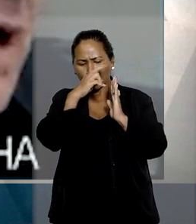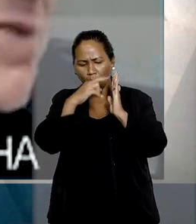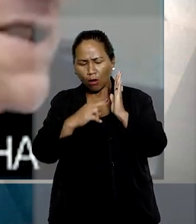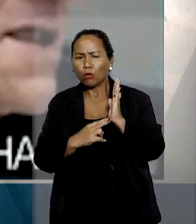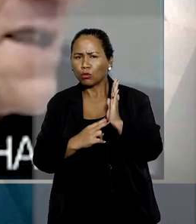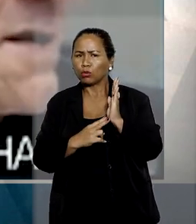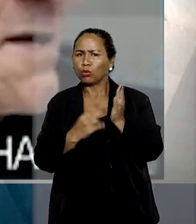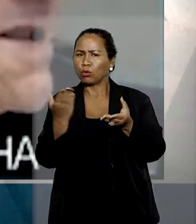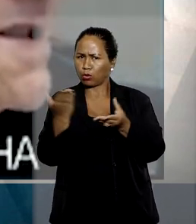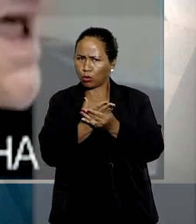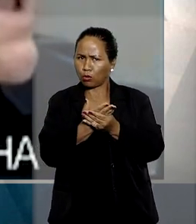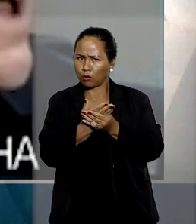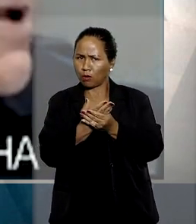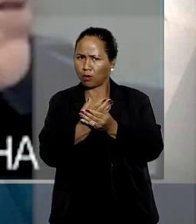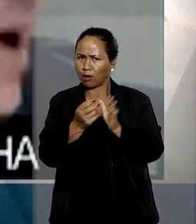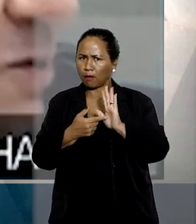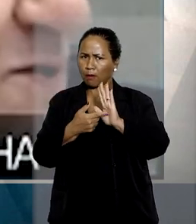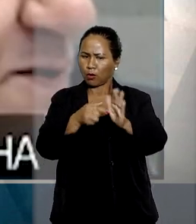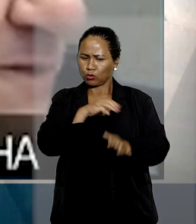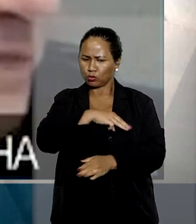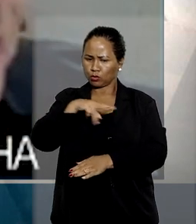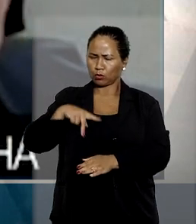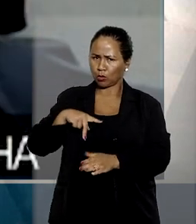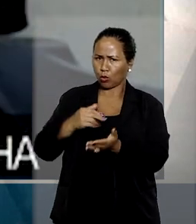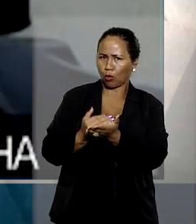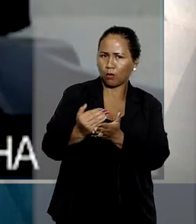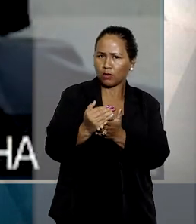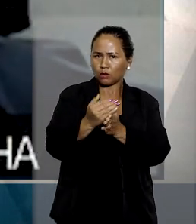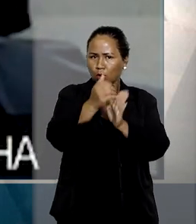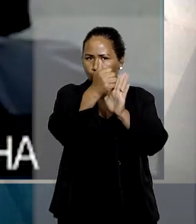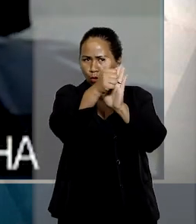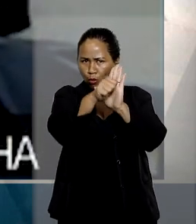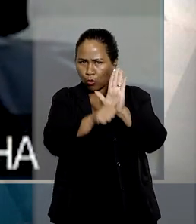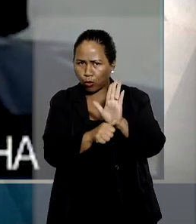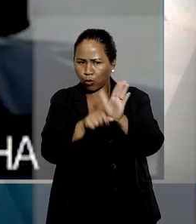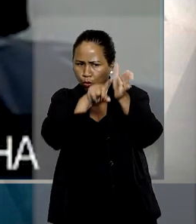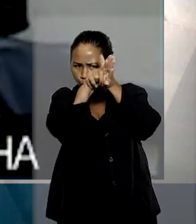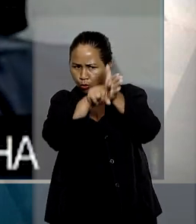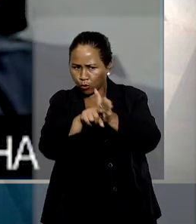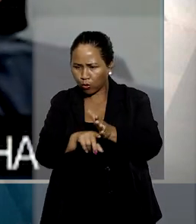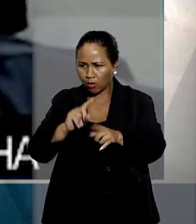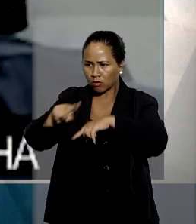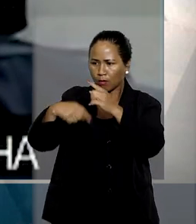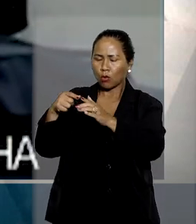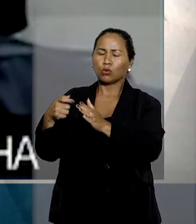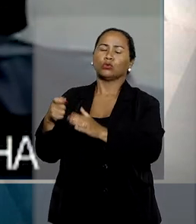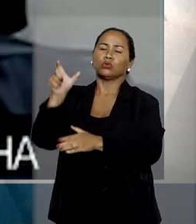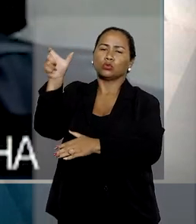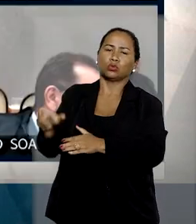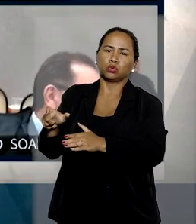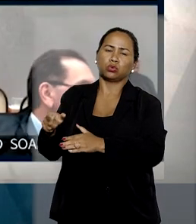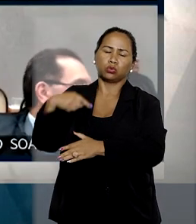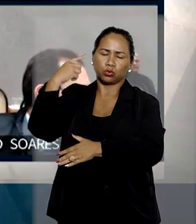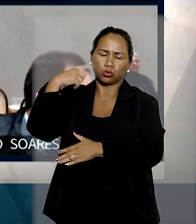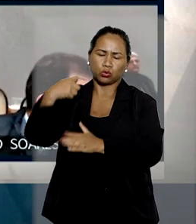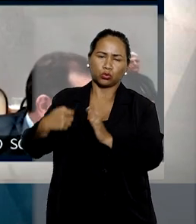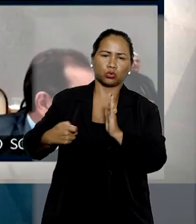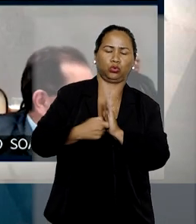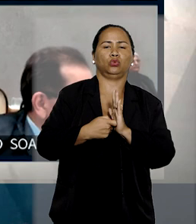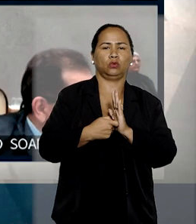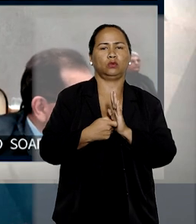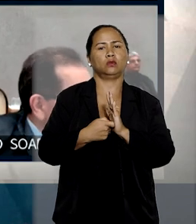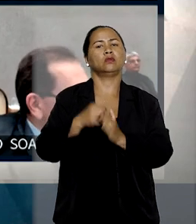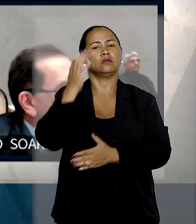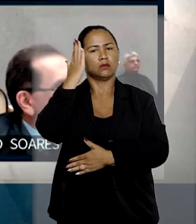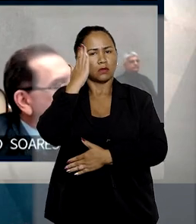processo revela que o Ministério Público só iniciou a investigação criminal após a delação feita pelo advogado, mesmo ciente de